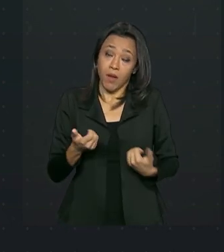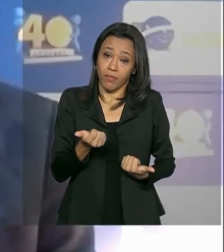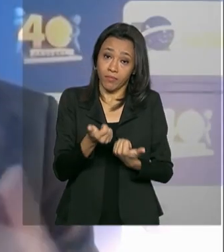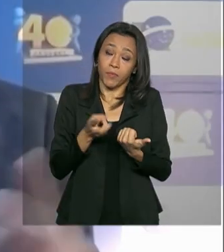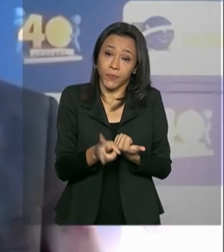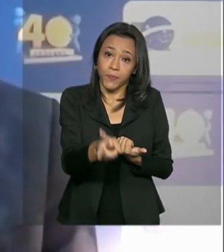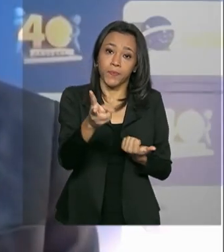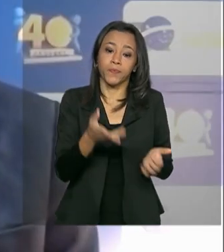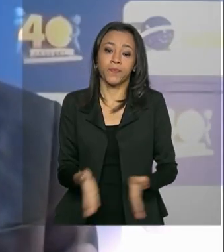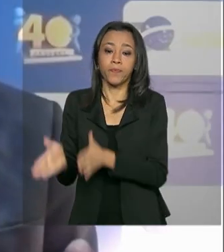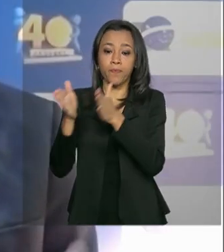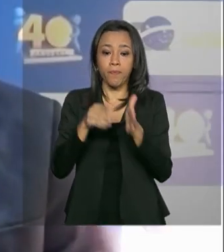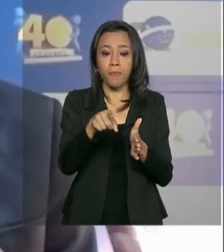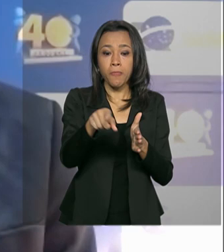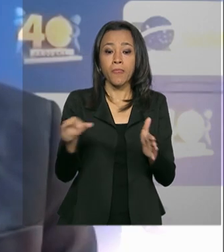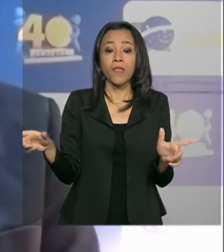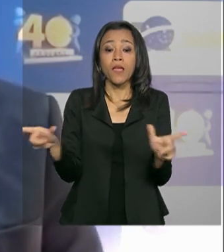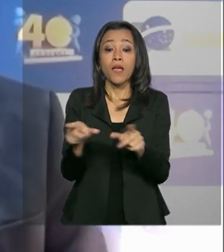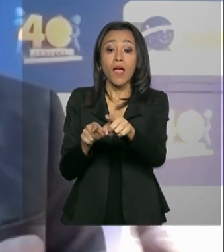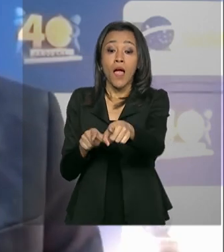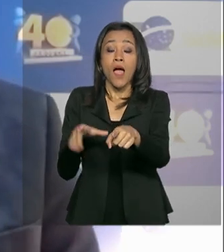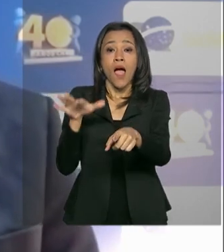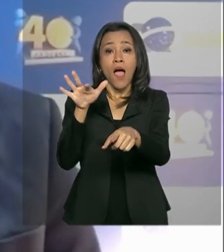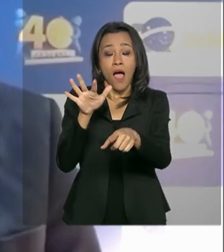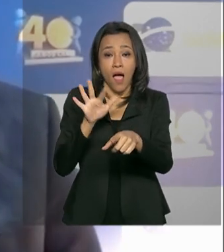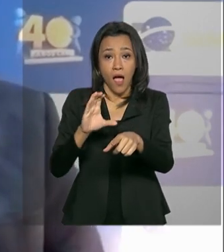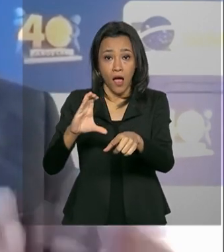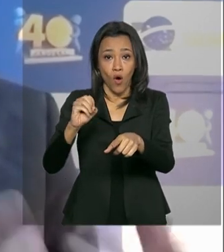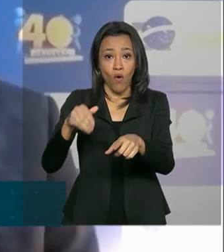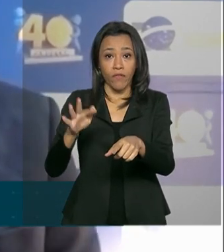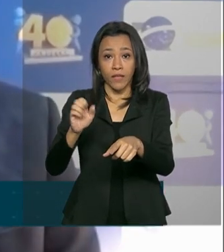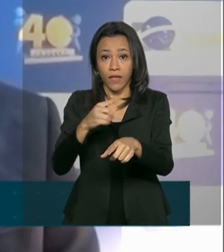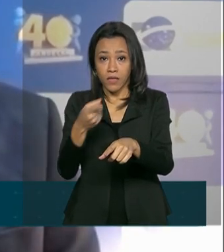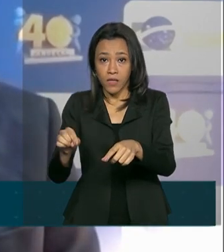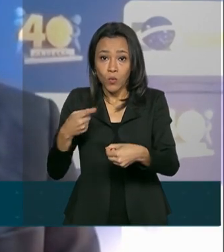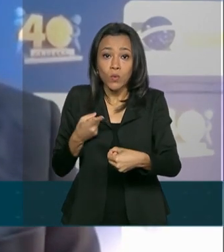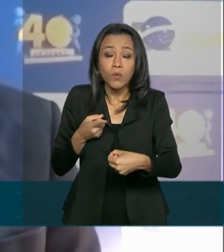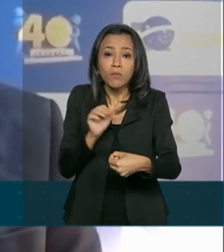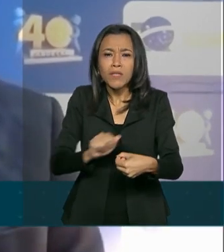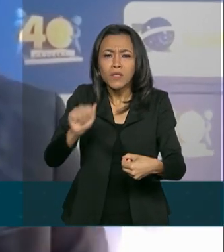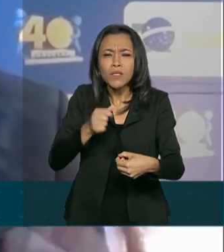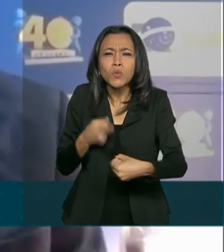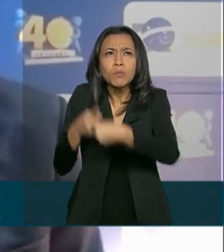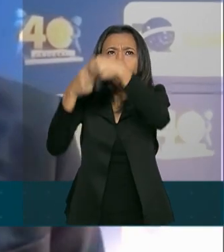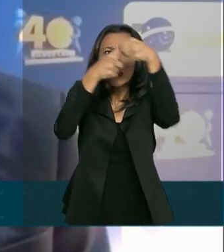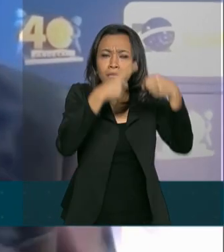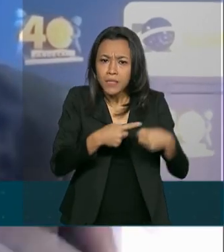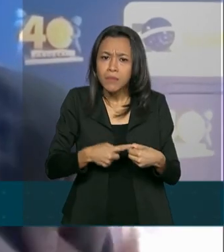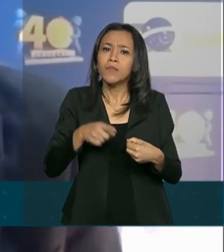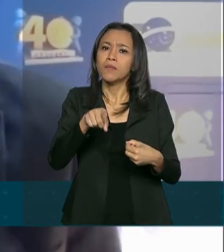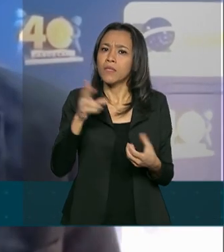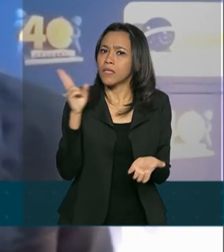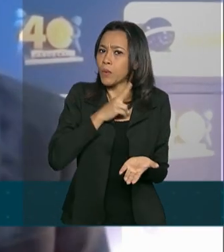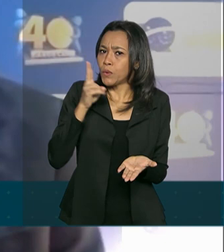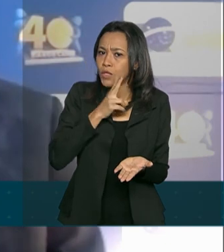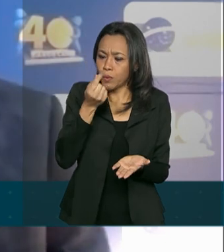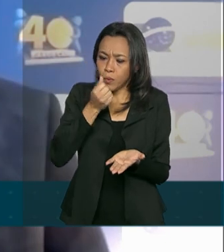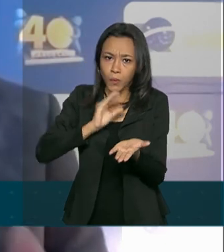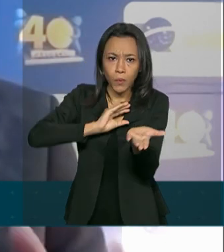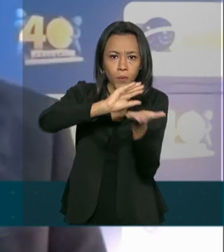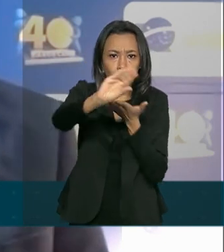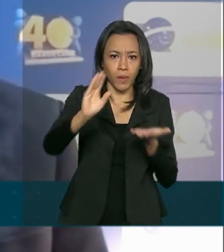aspas. A Confederação Nacional dos Municípios reforça que os recursos precisam estar disponíveis o mais rápido possível.